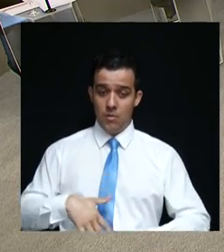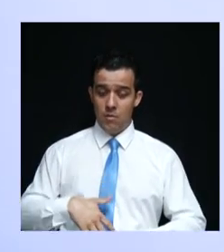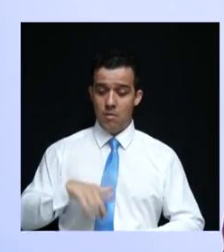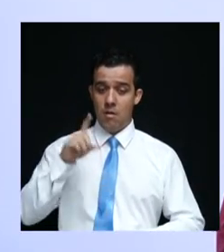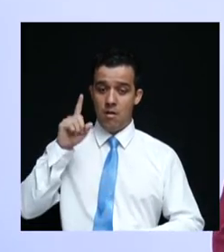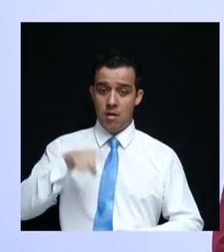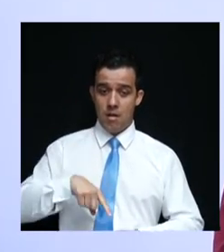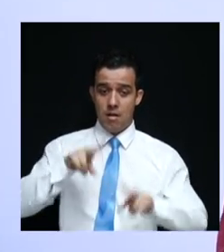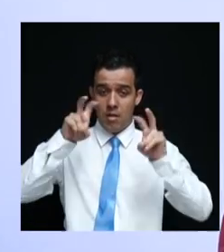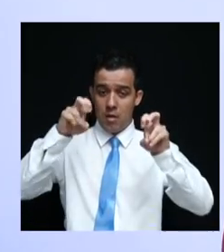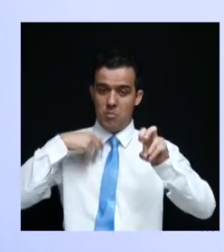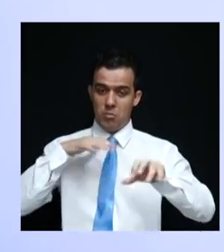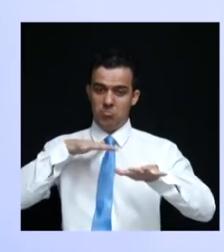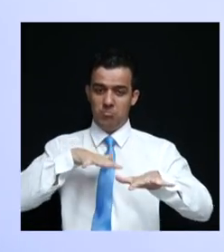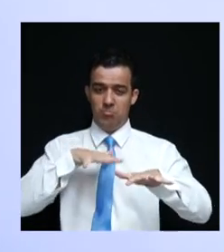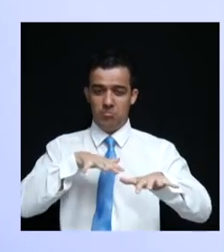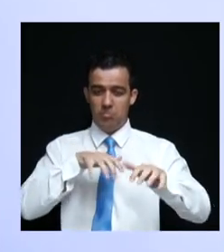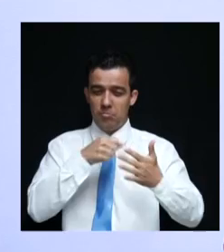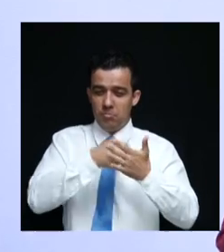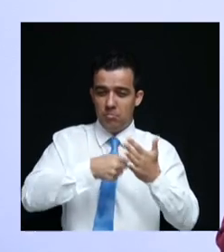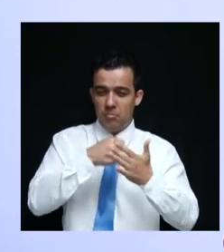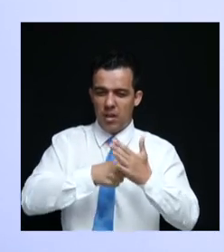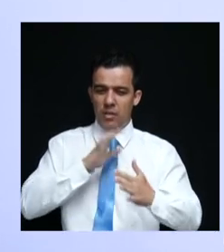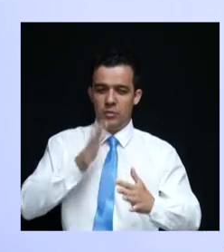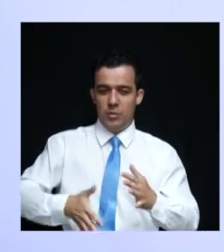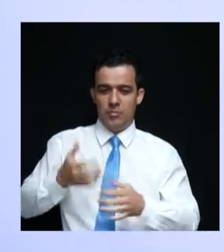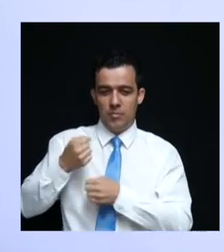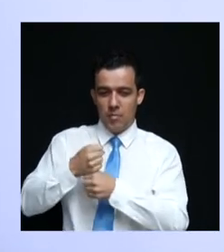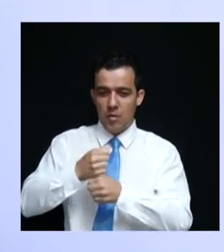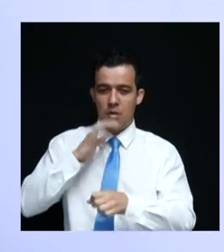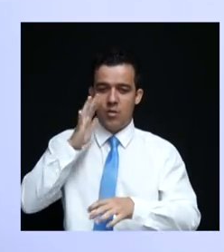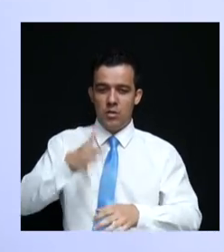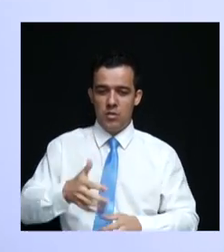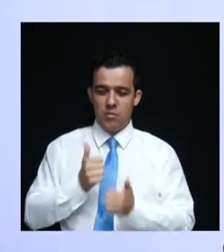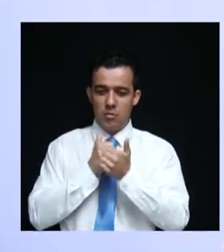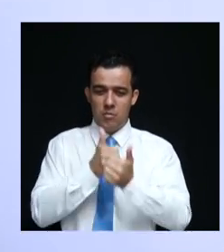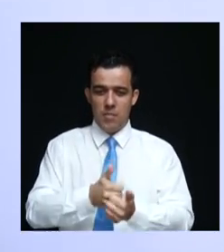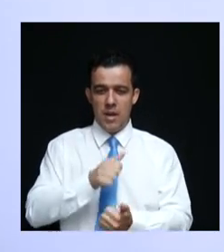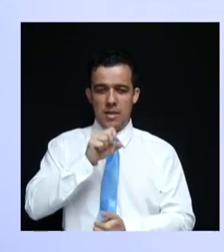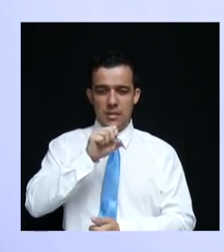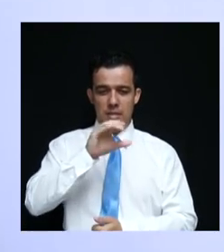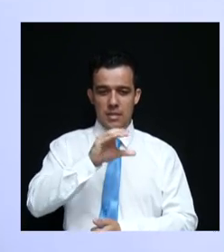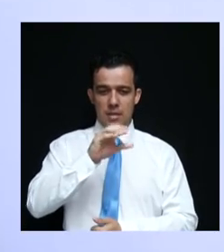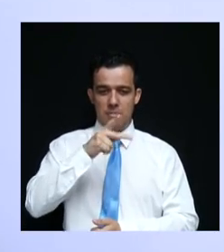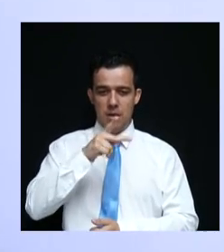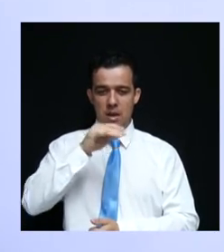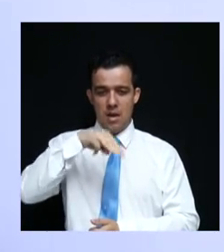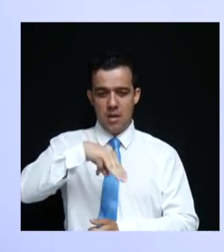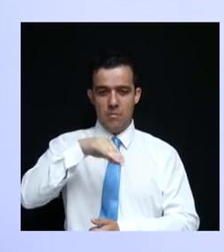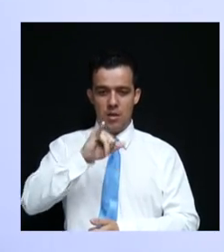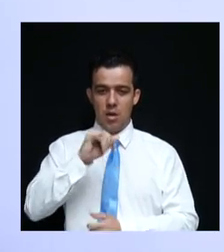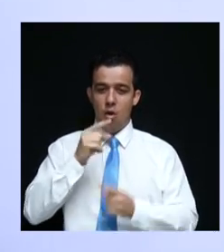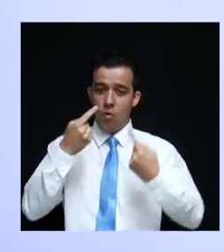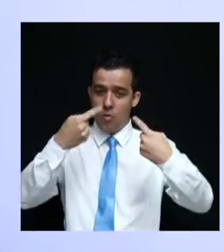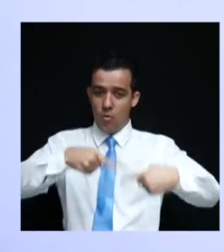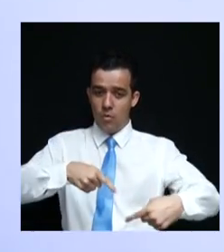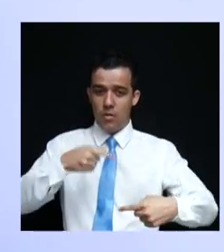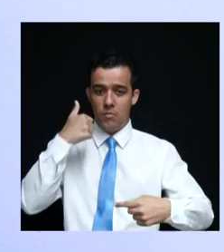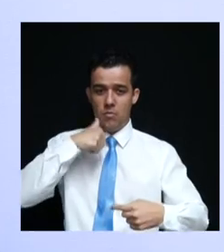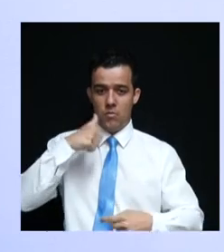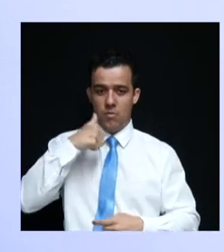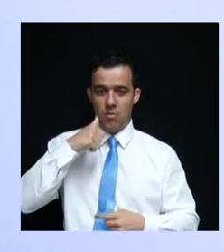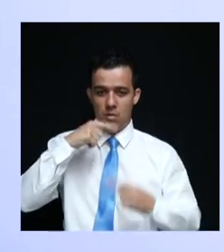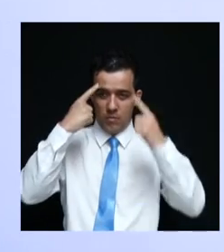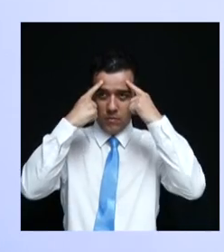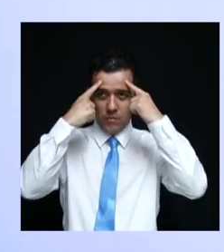já faz muitos anos. Eu acompanhei a CPMI da violência contra a mulher no Brasil e ela passou por